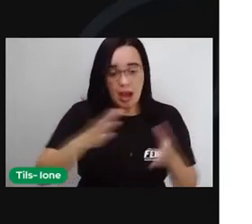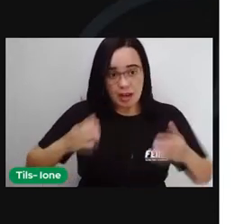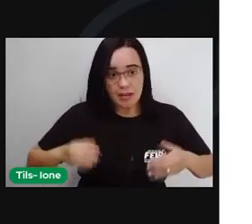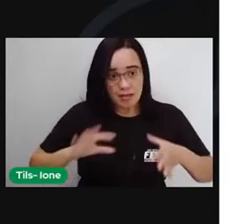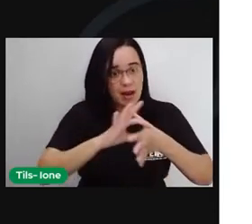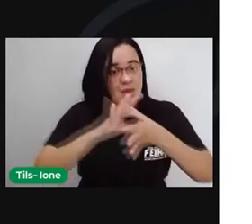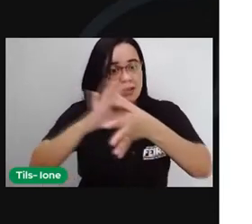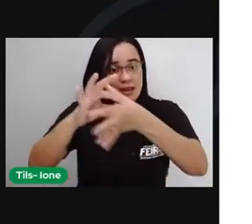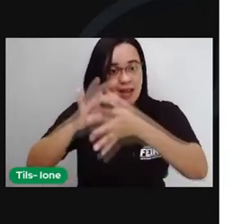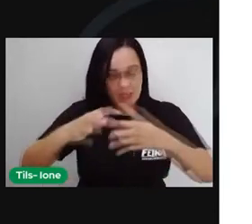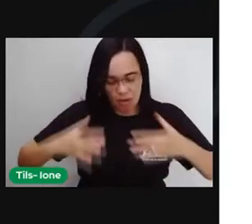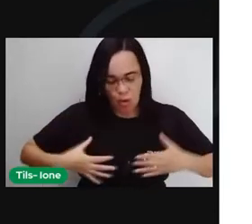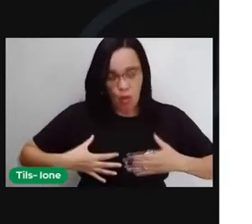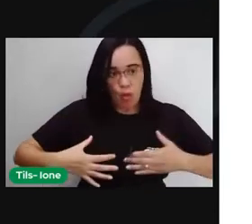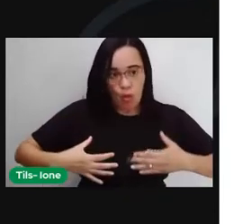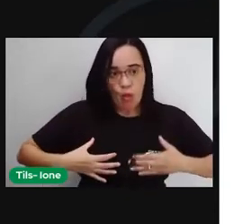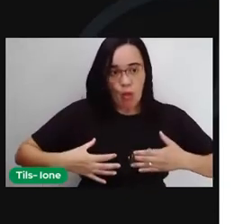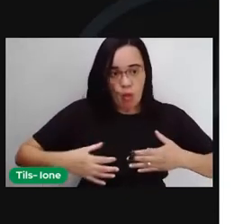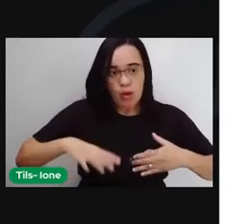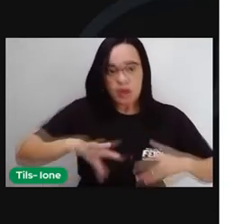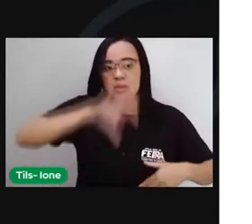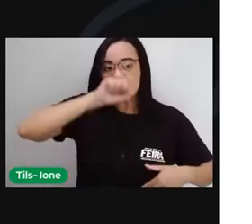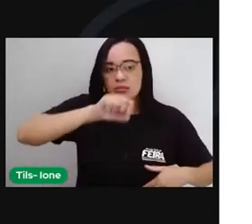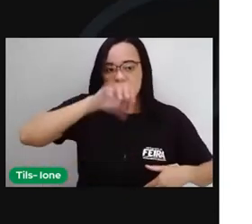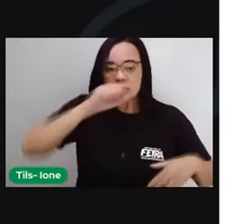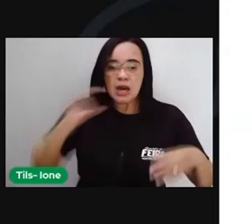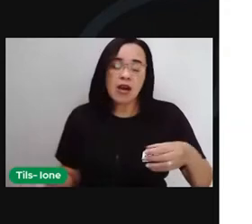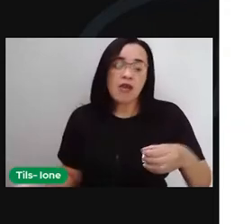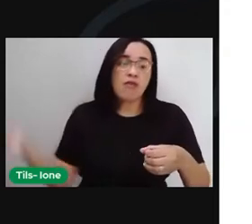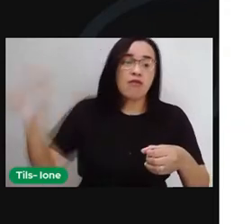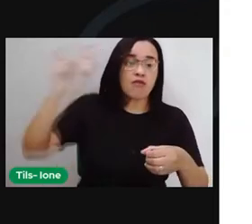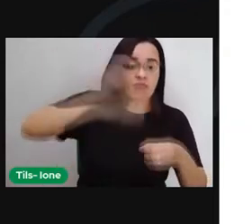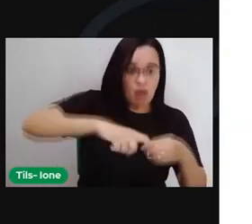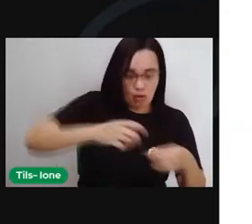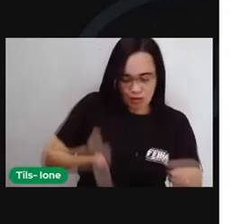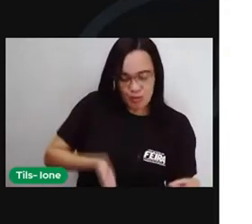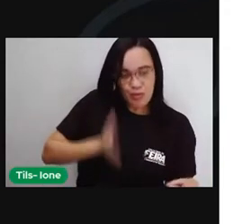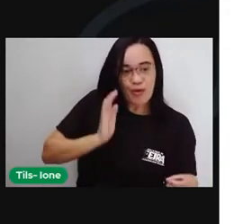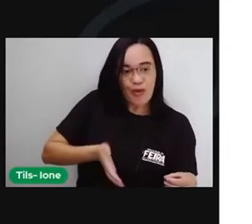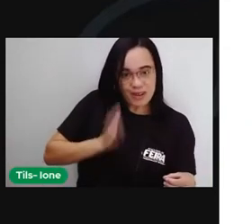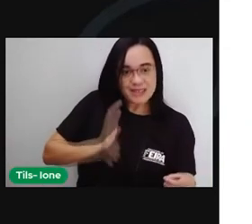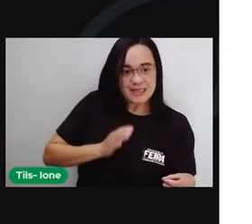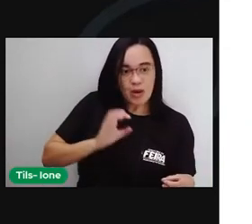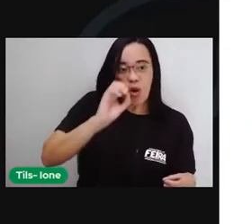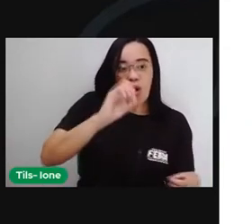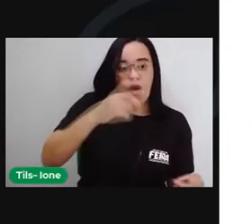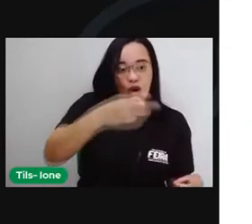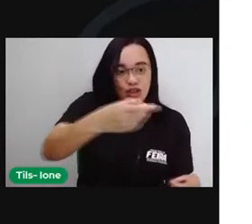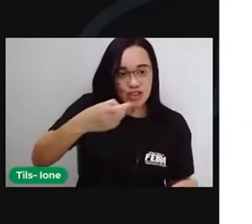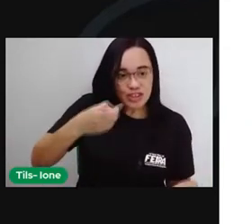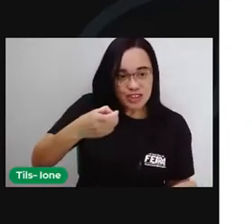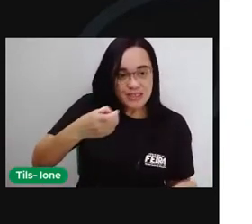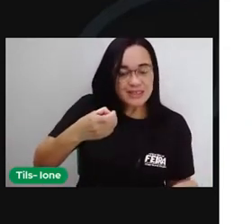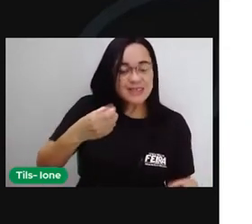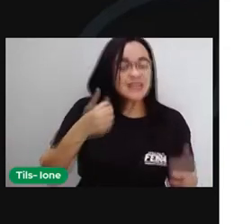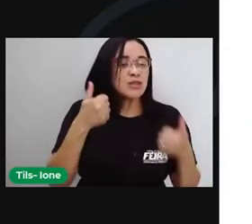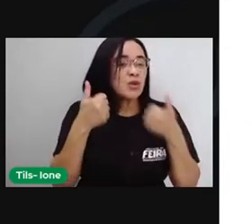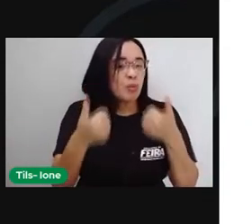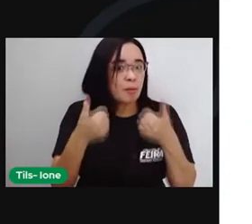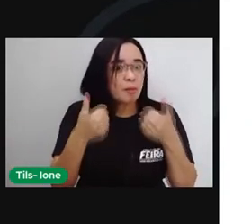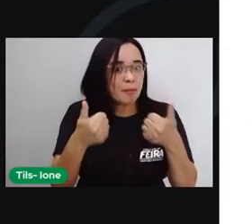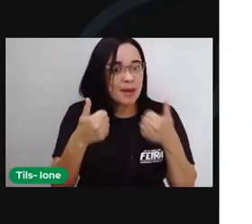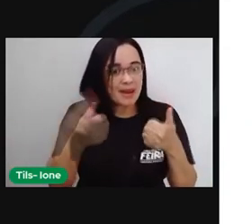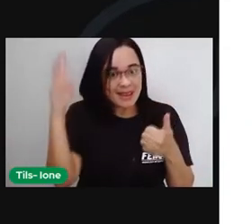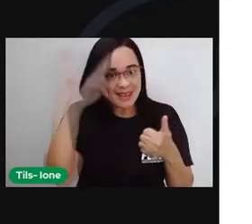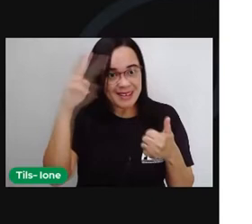retorna ao coração. Agora, o sangue com oxigênio é chamado de sangue arterial. Na segunda etapa,